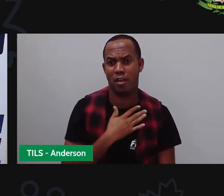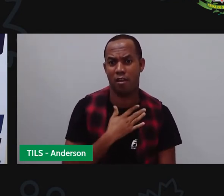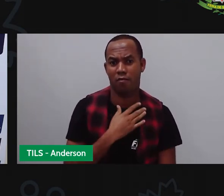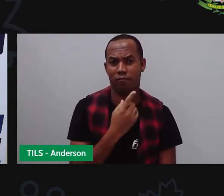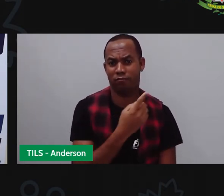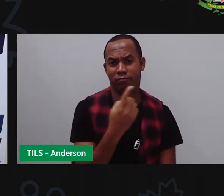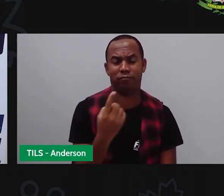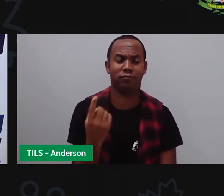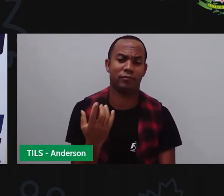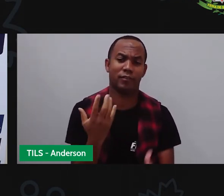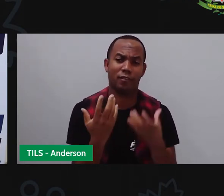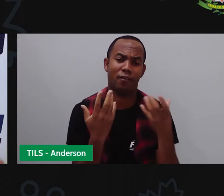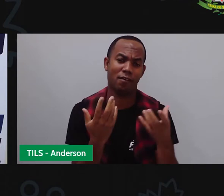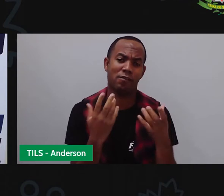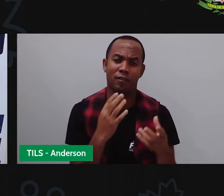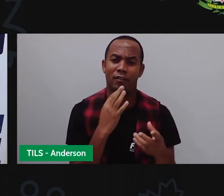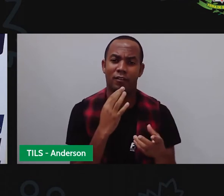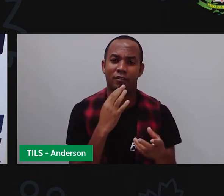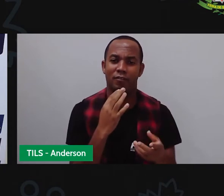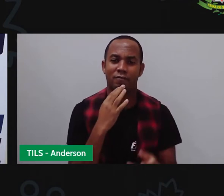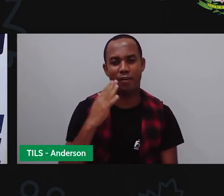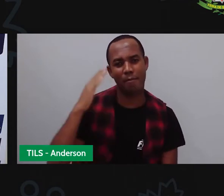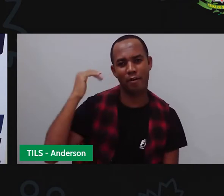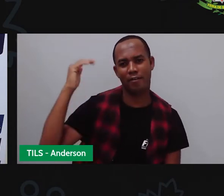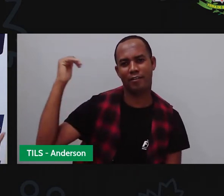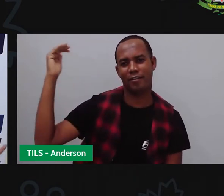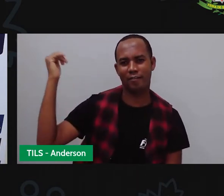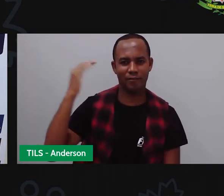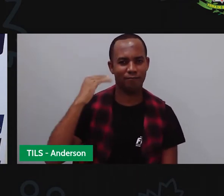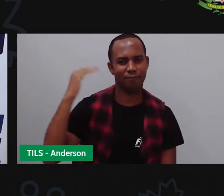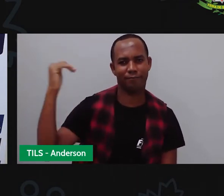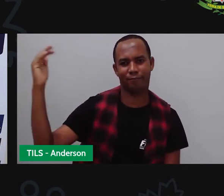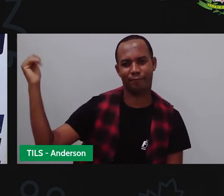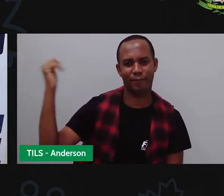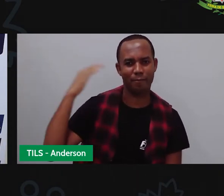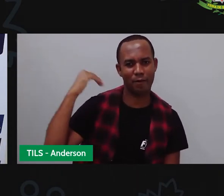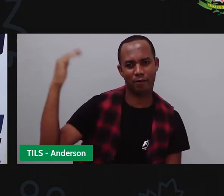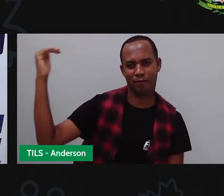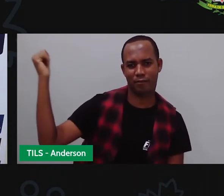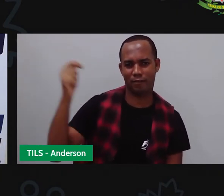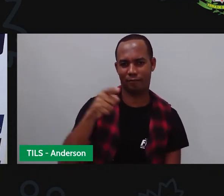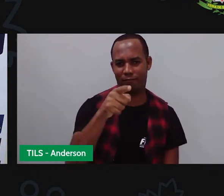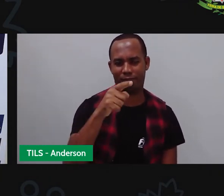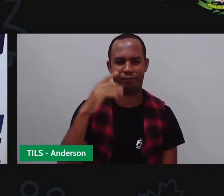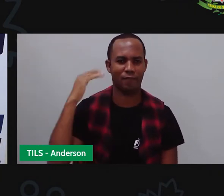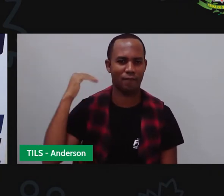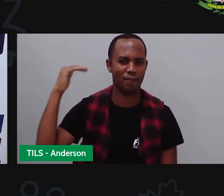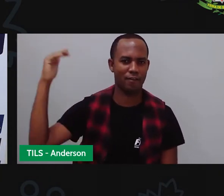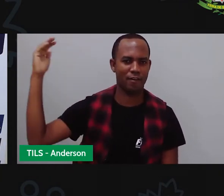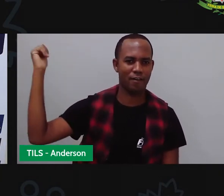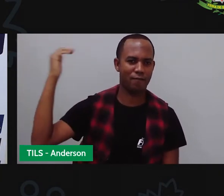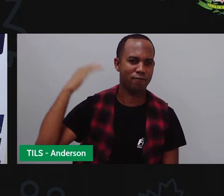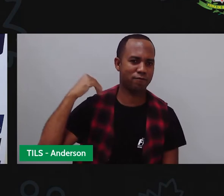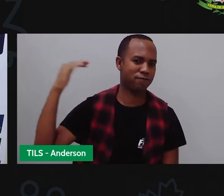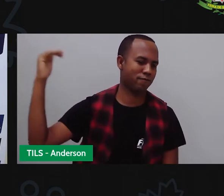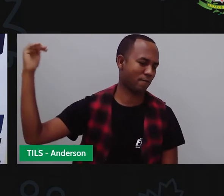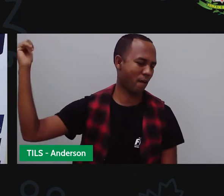não? Que eu quero ficar conhecida aí por Feira de Santana inteira, pela Bahia inteira, todo mundo famoso. É famoso assim,